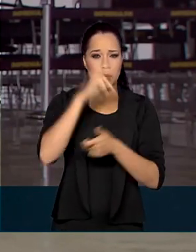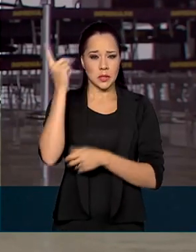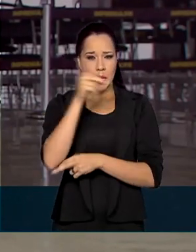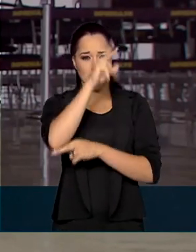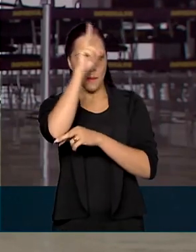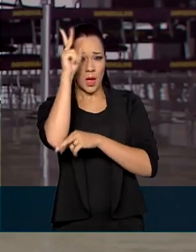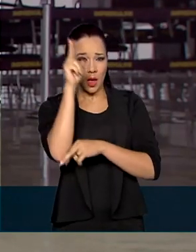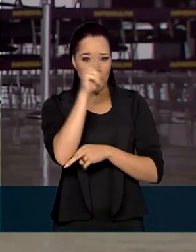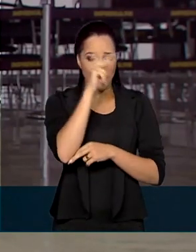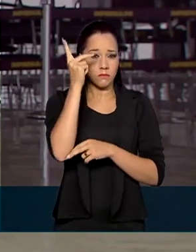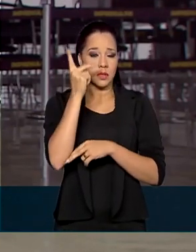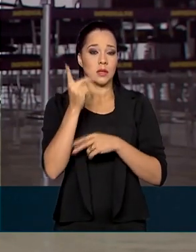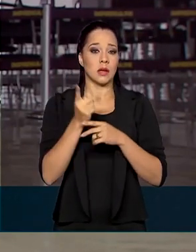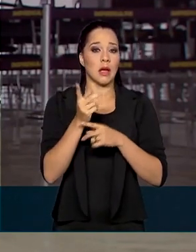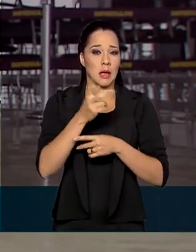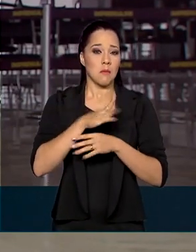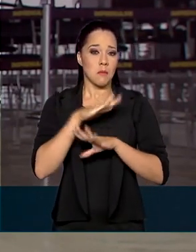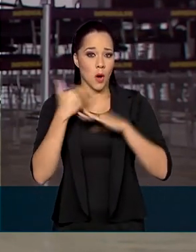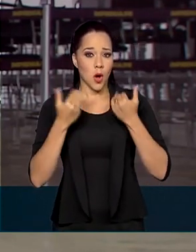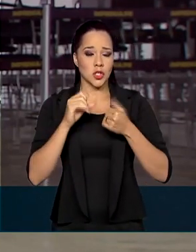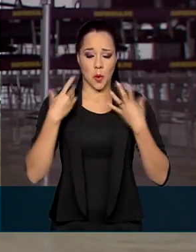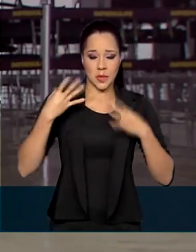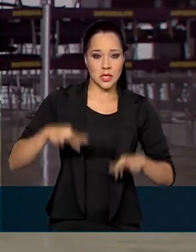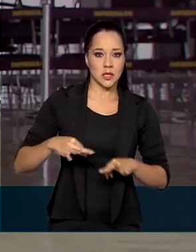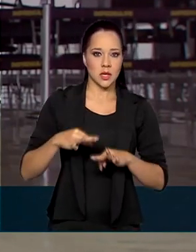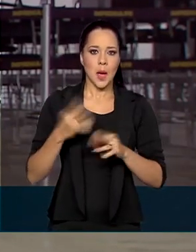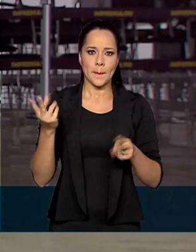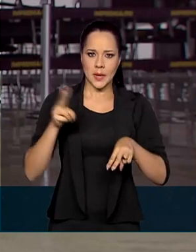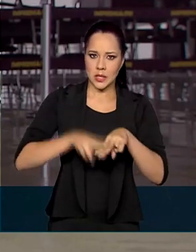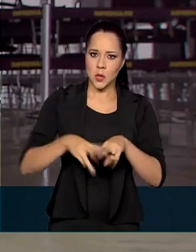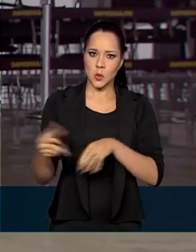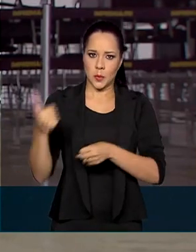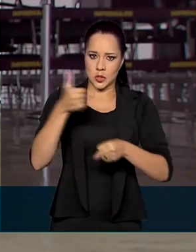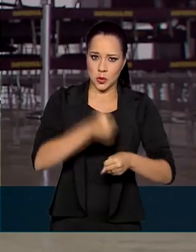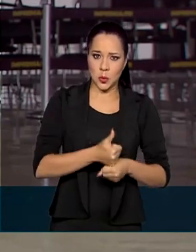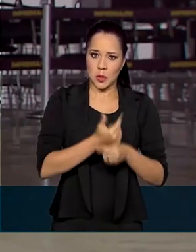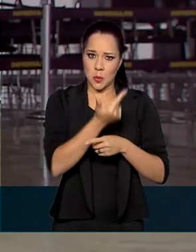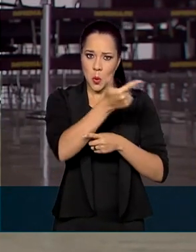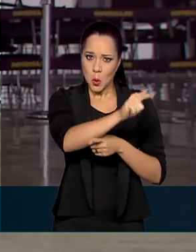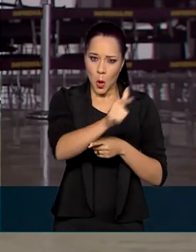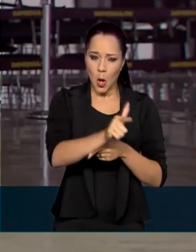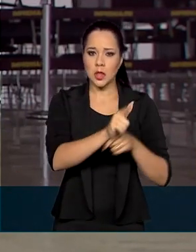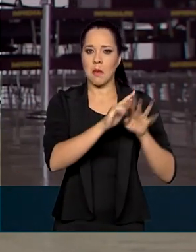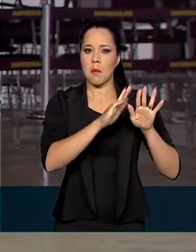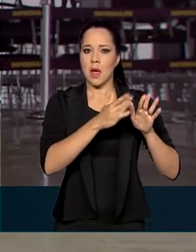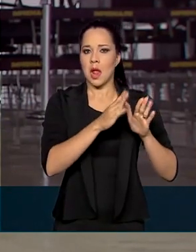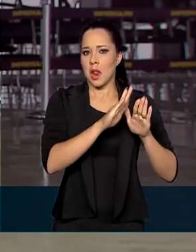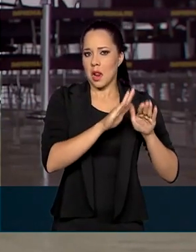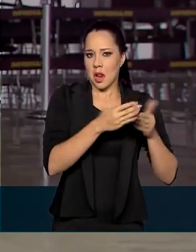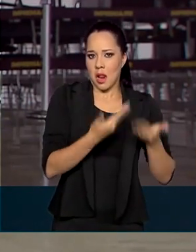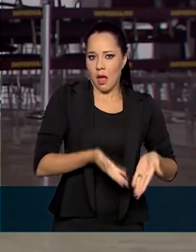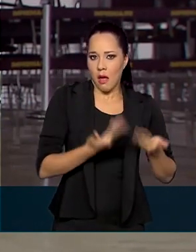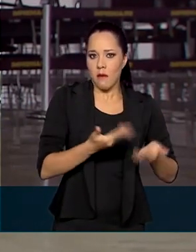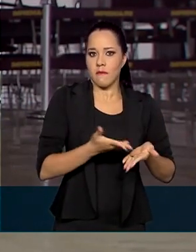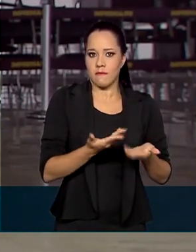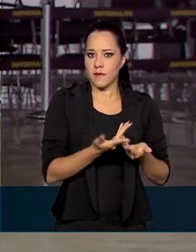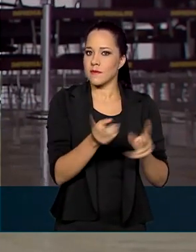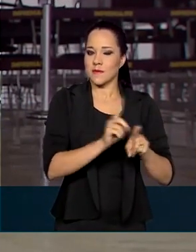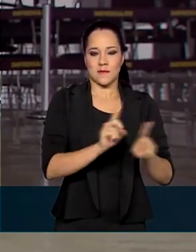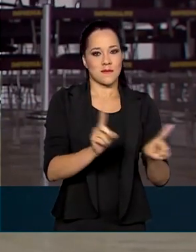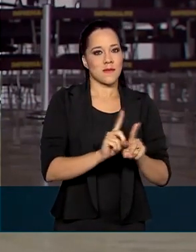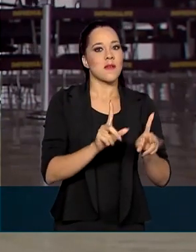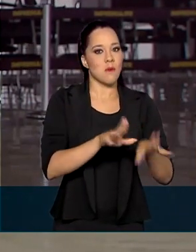embriagados, a pena de reclusão não poderá ser substituída por outra mais branda, como já acontece hoje.